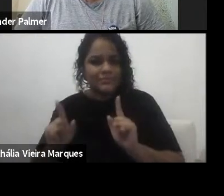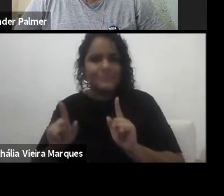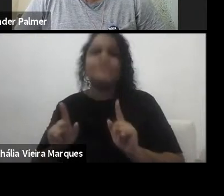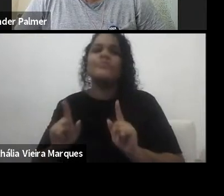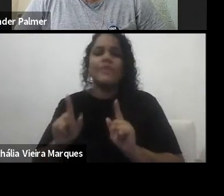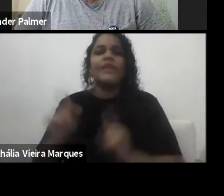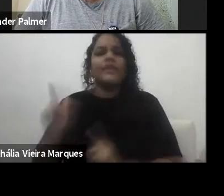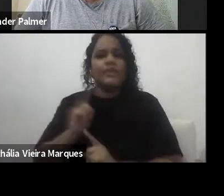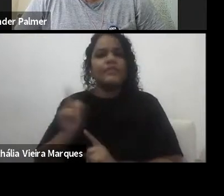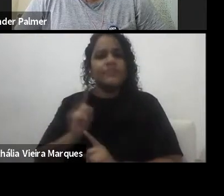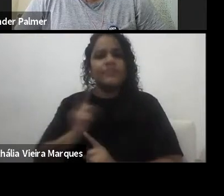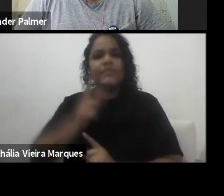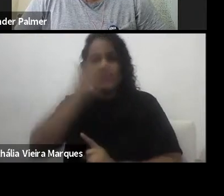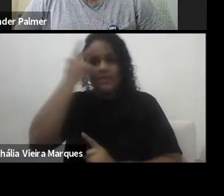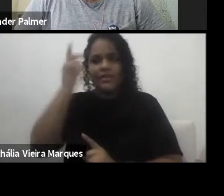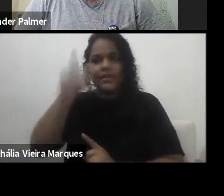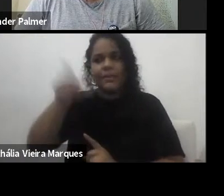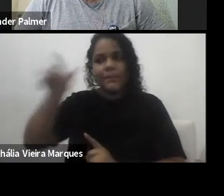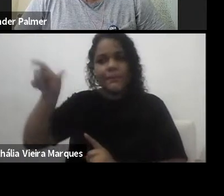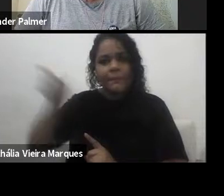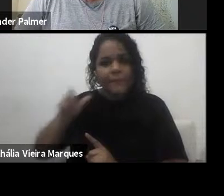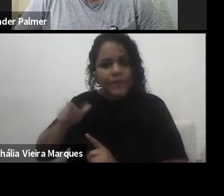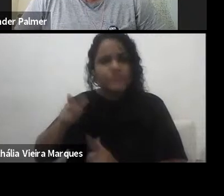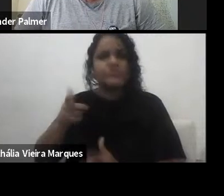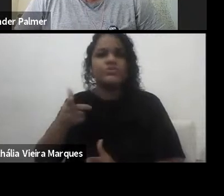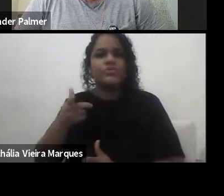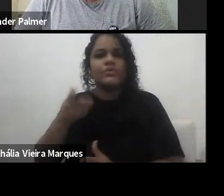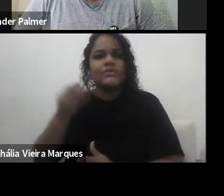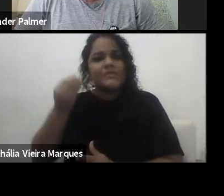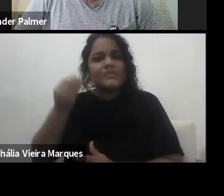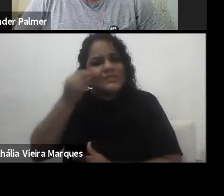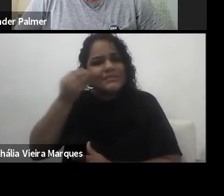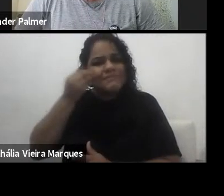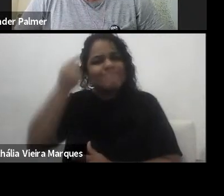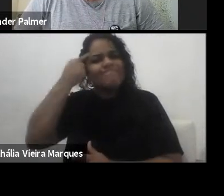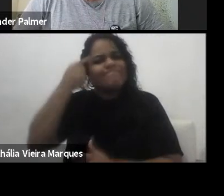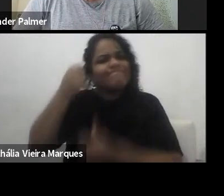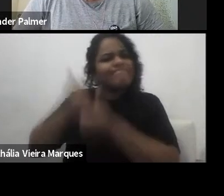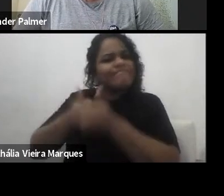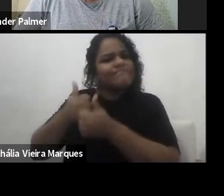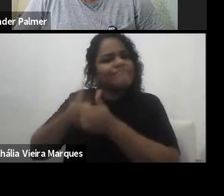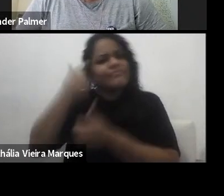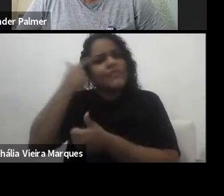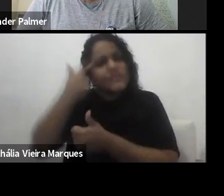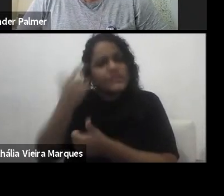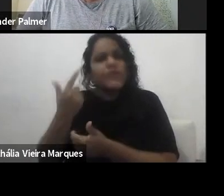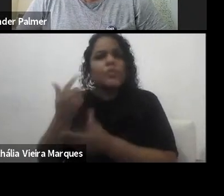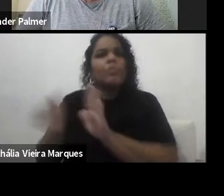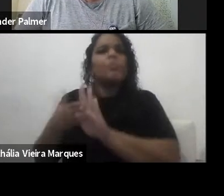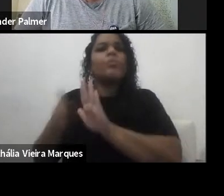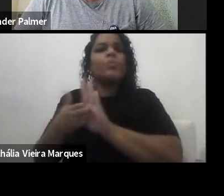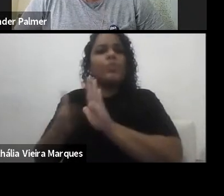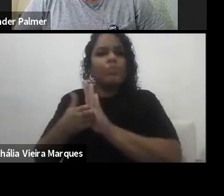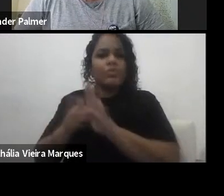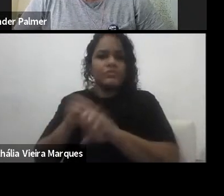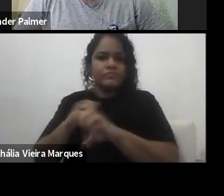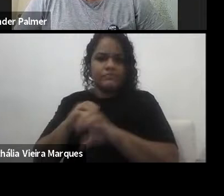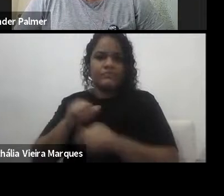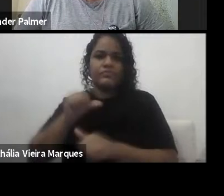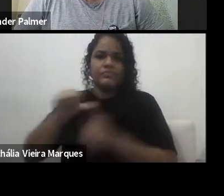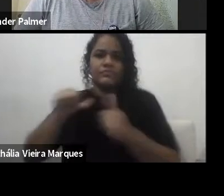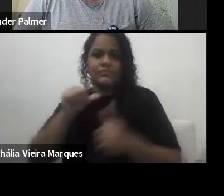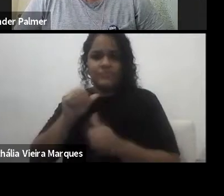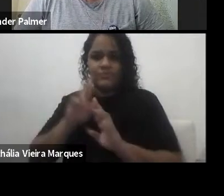circulando e estão pensando e estão procurando uma educação diferente, então, talvez o que mais envolve